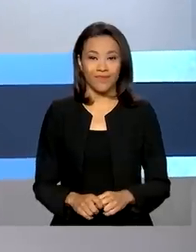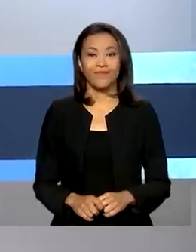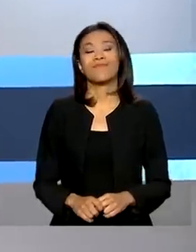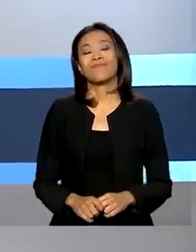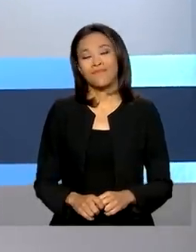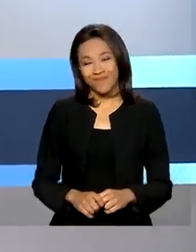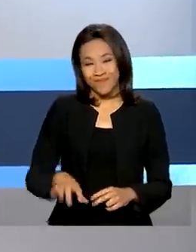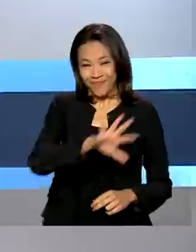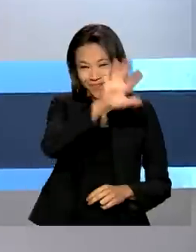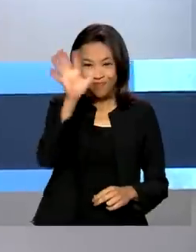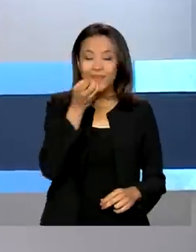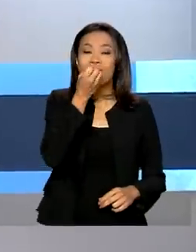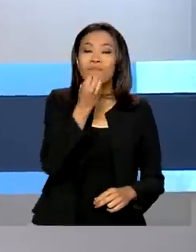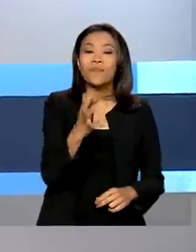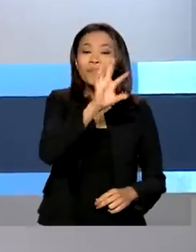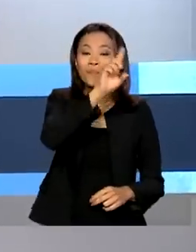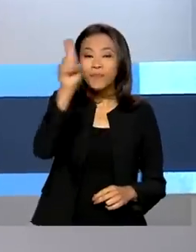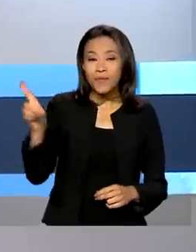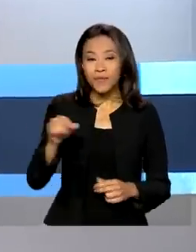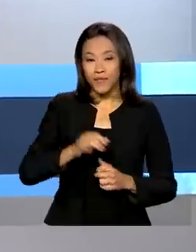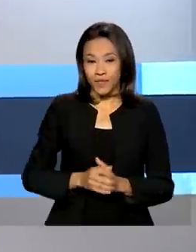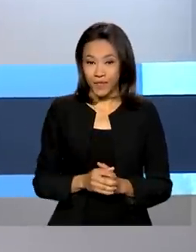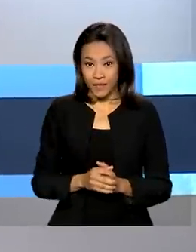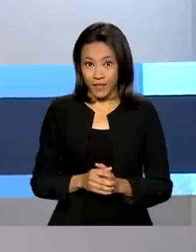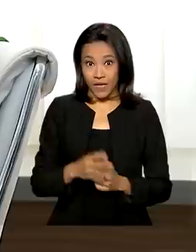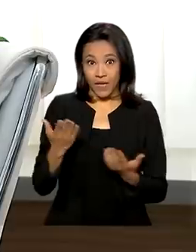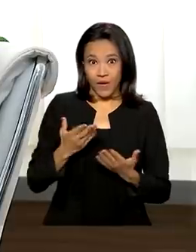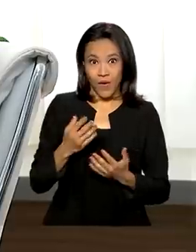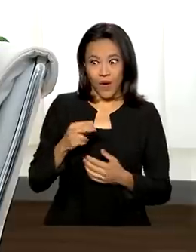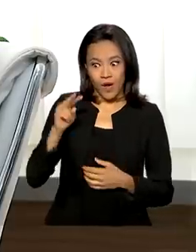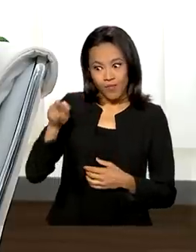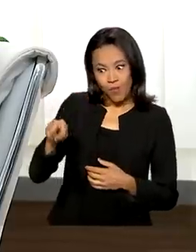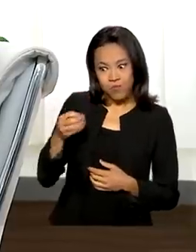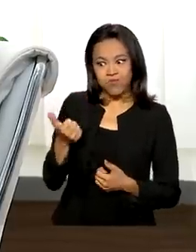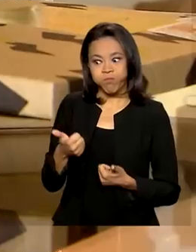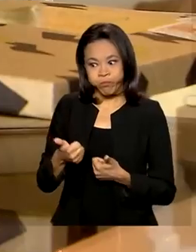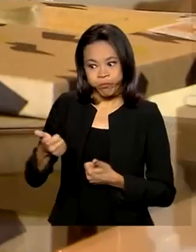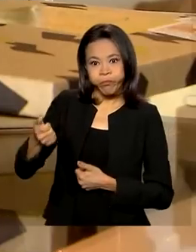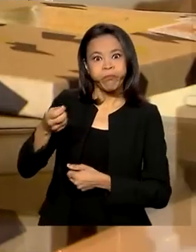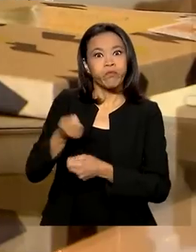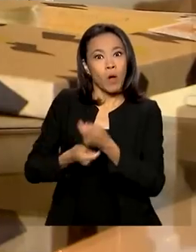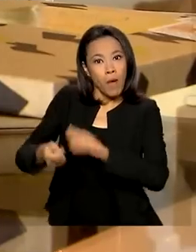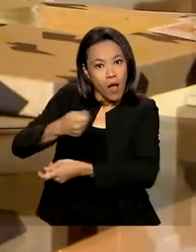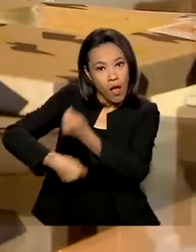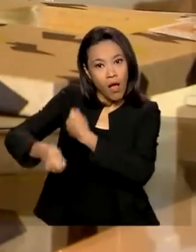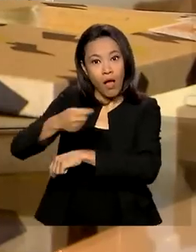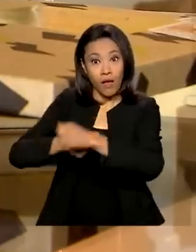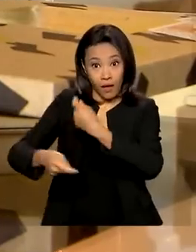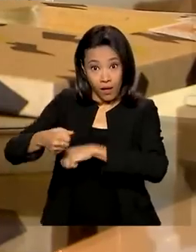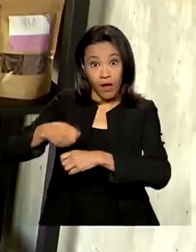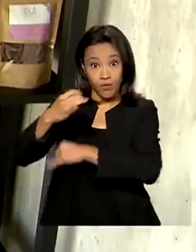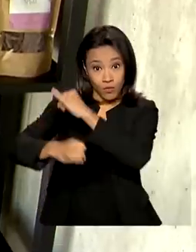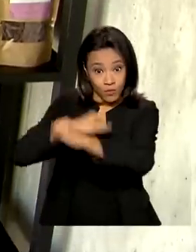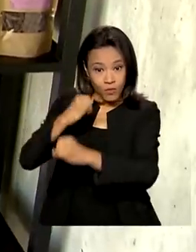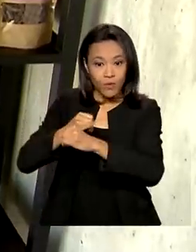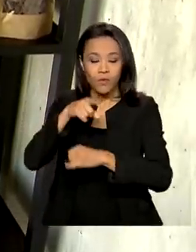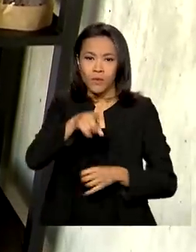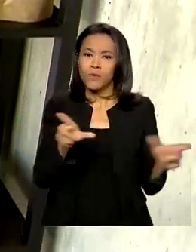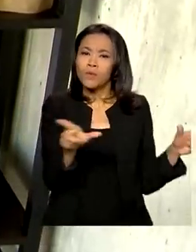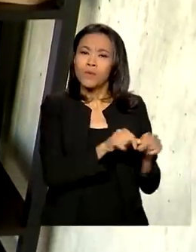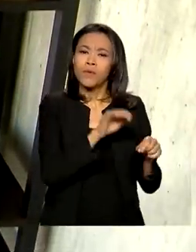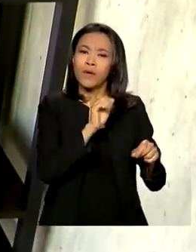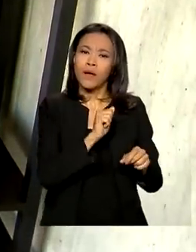Olá, bom dia. De olho no mercado digital, a PECS Brasil renova acordos voltados à